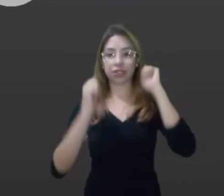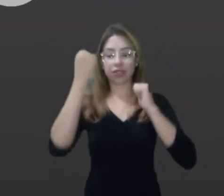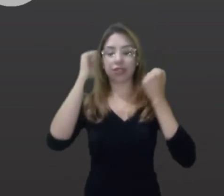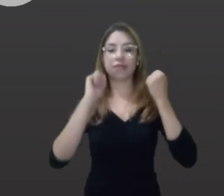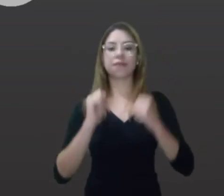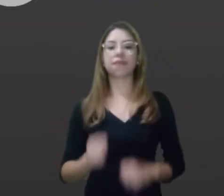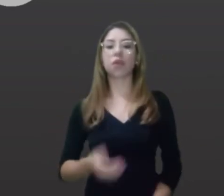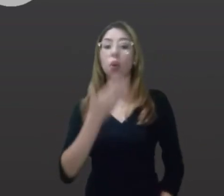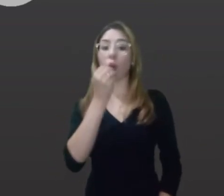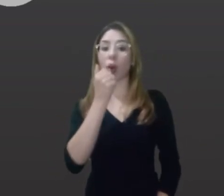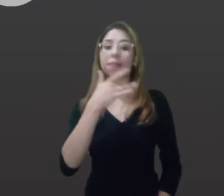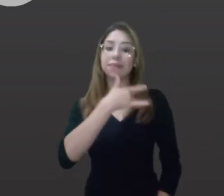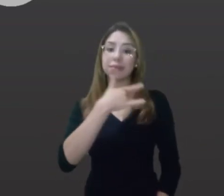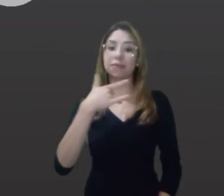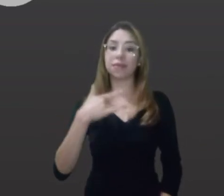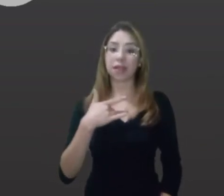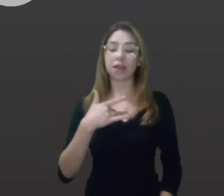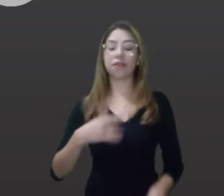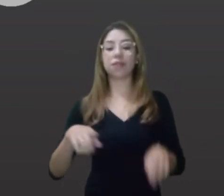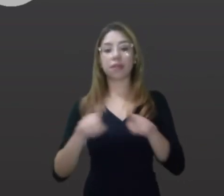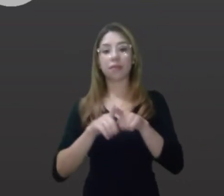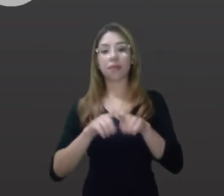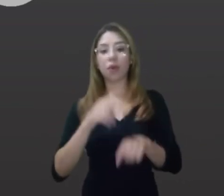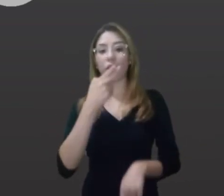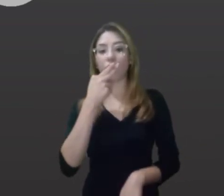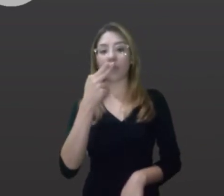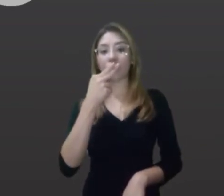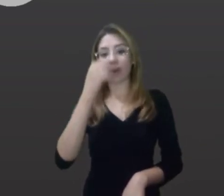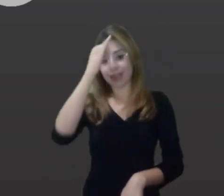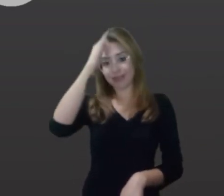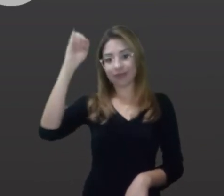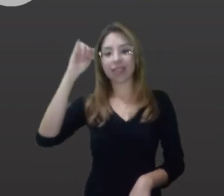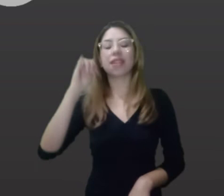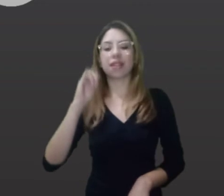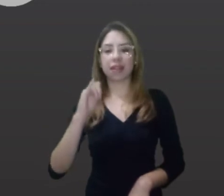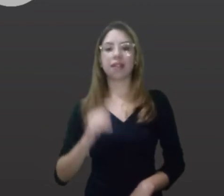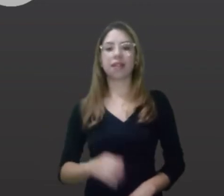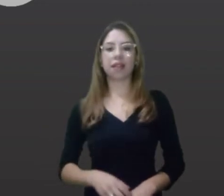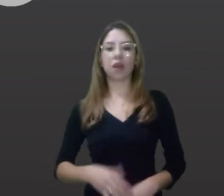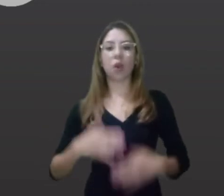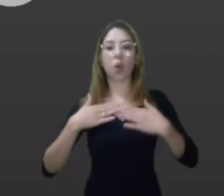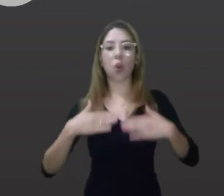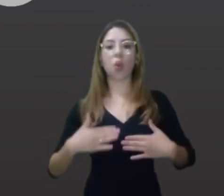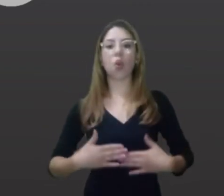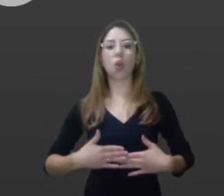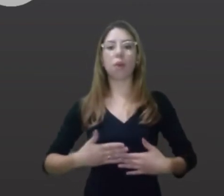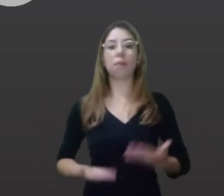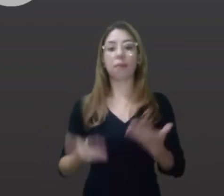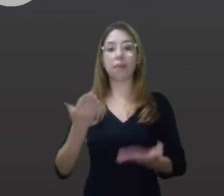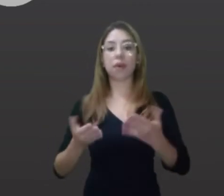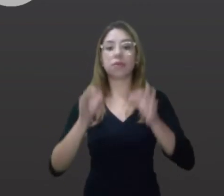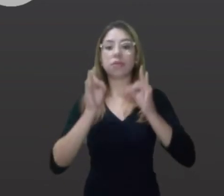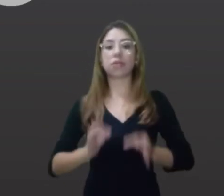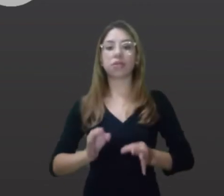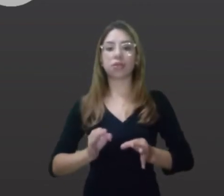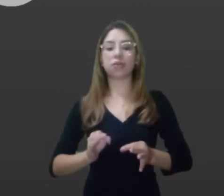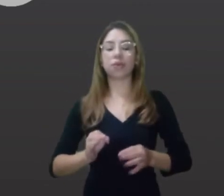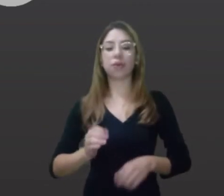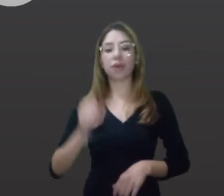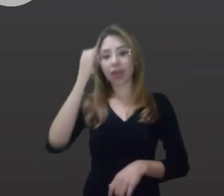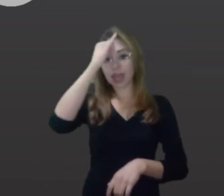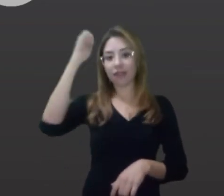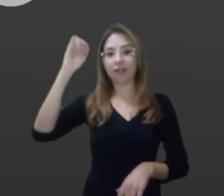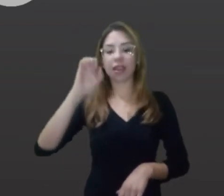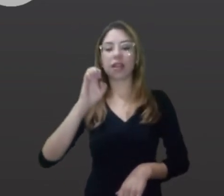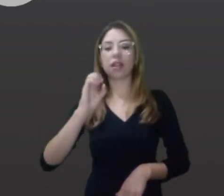alimentar-se de forma saudável, não fumar, ter o peso corporal adequado e evitar o uso de hormônio